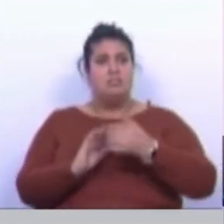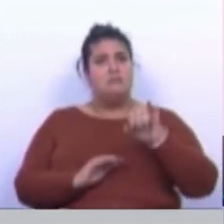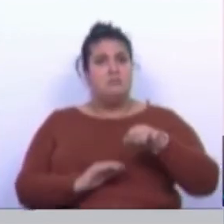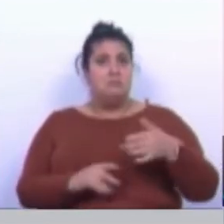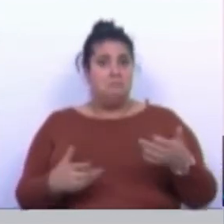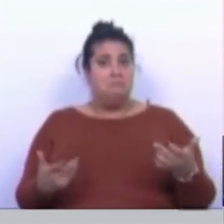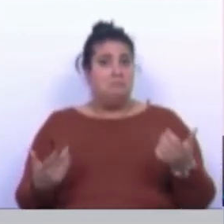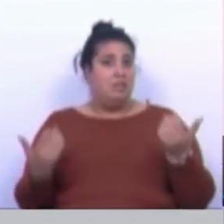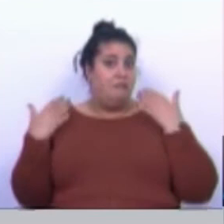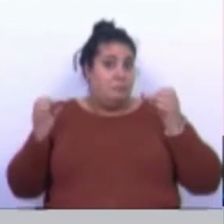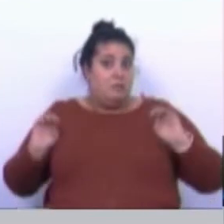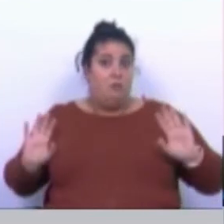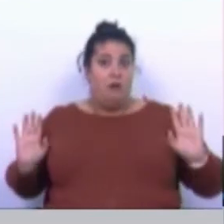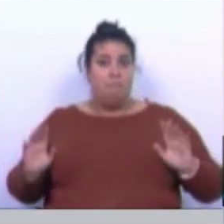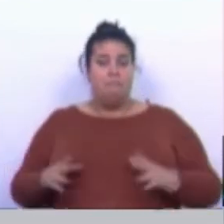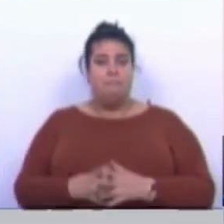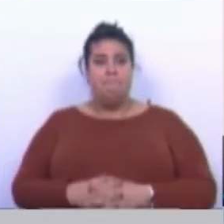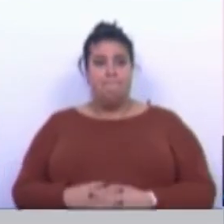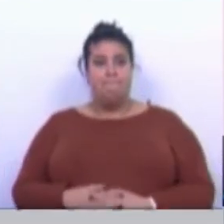Não temos essa informação.